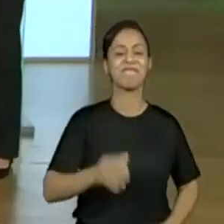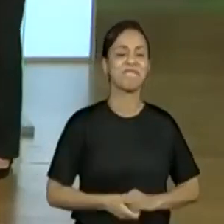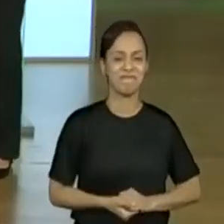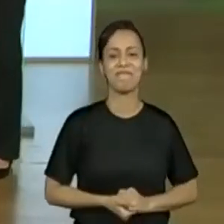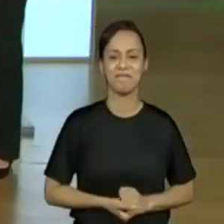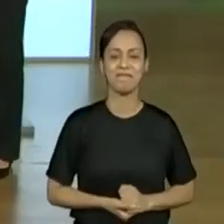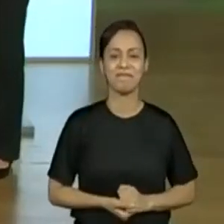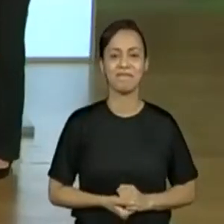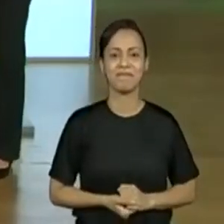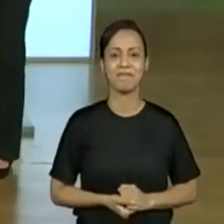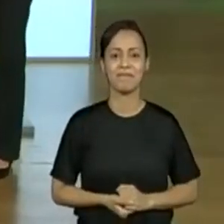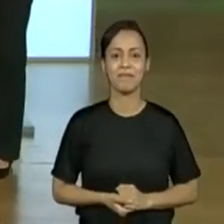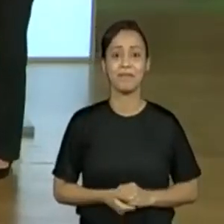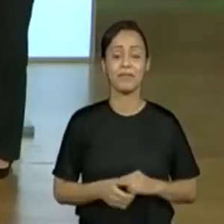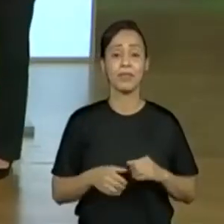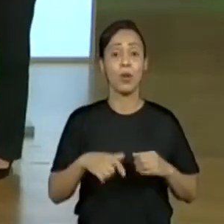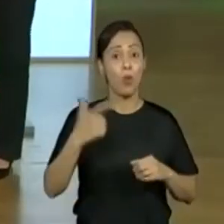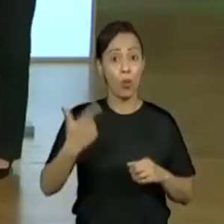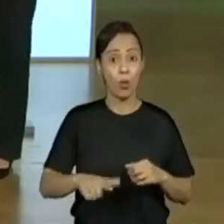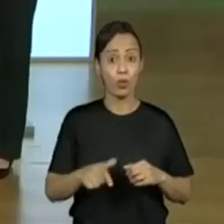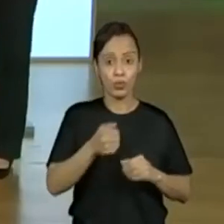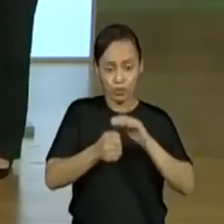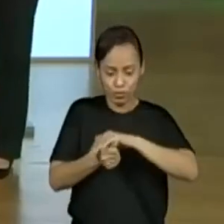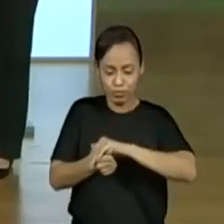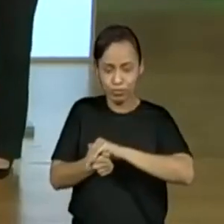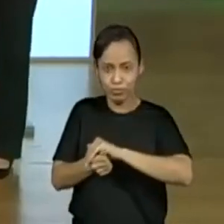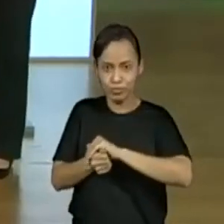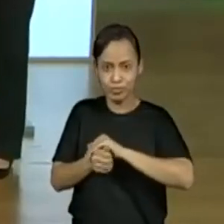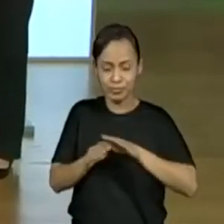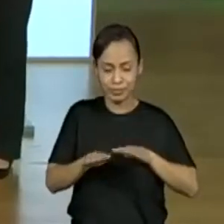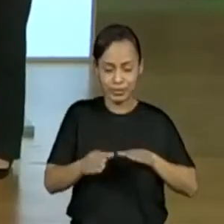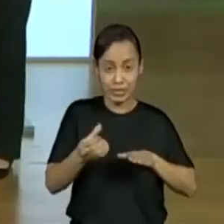Isso mesmo. Vamos observar mais passos do jabuti.